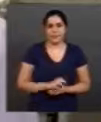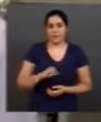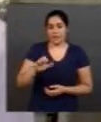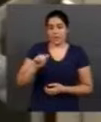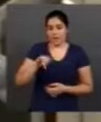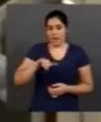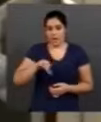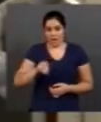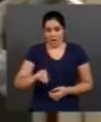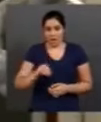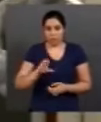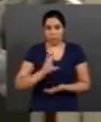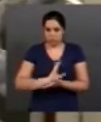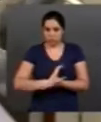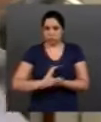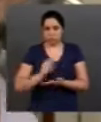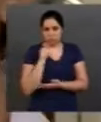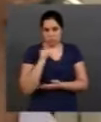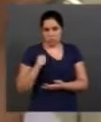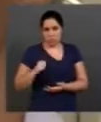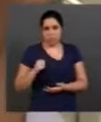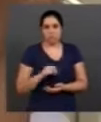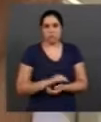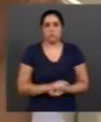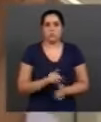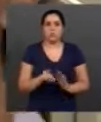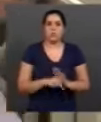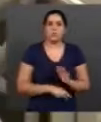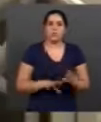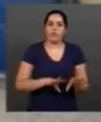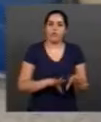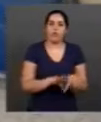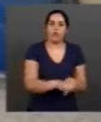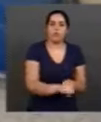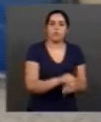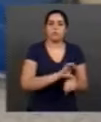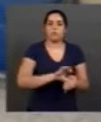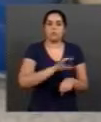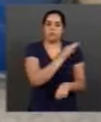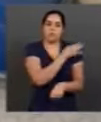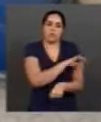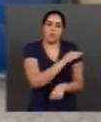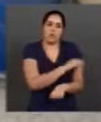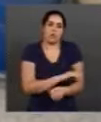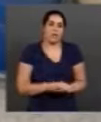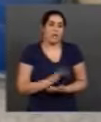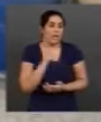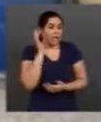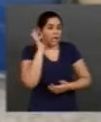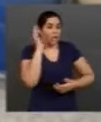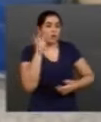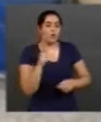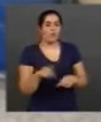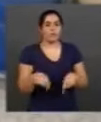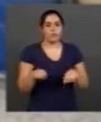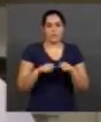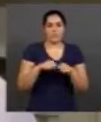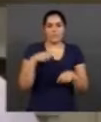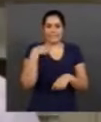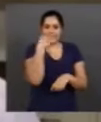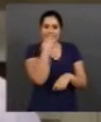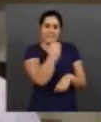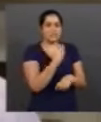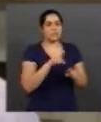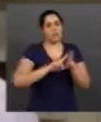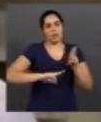projeto. Ele formou no curso técnico em saúde bucal da Estes e decidiu cursar odontologia na UFO. Eu